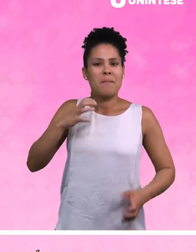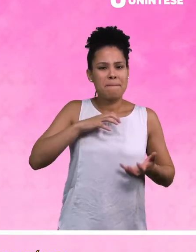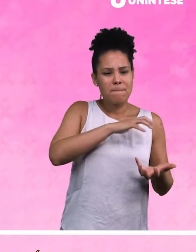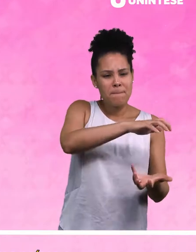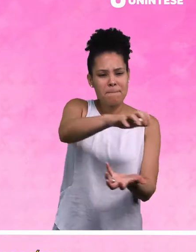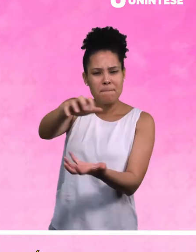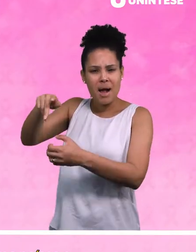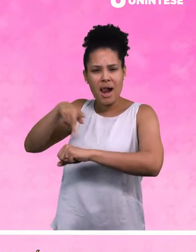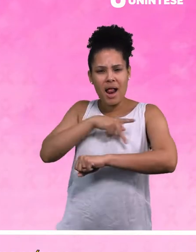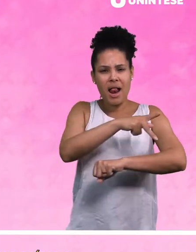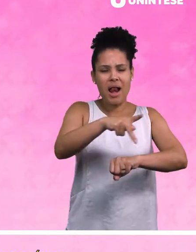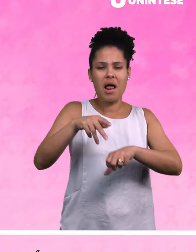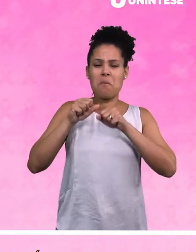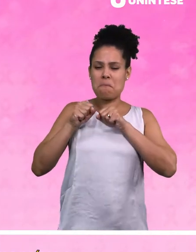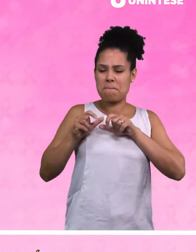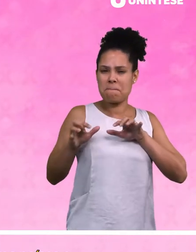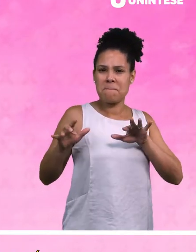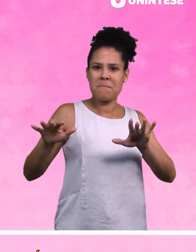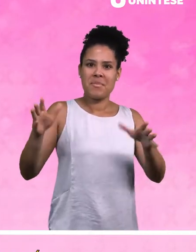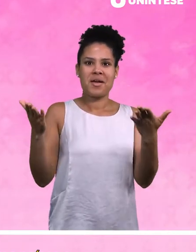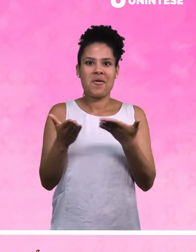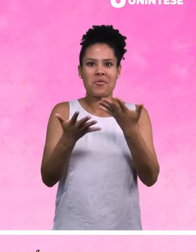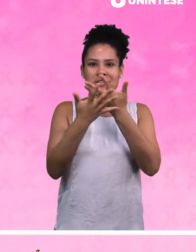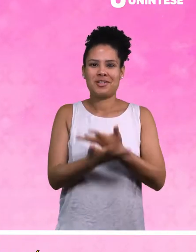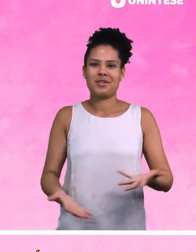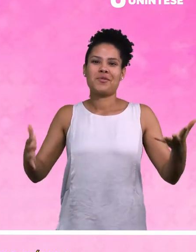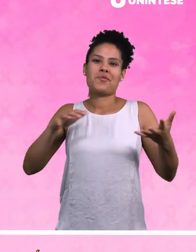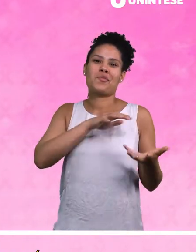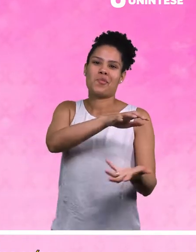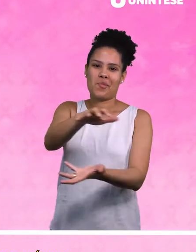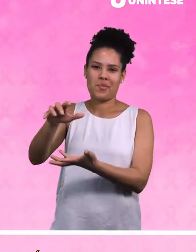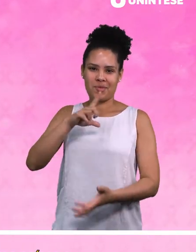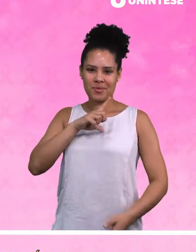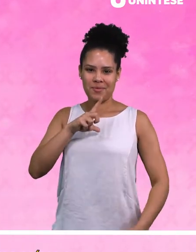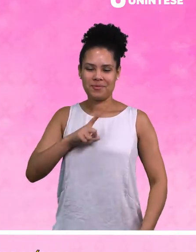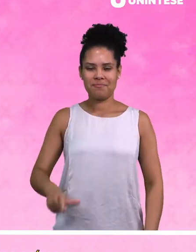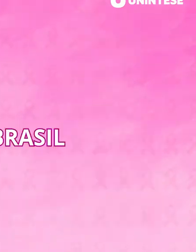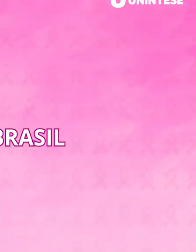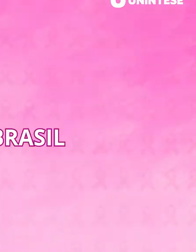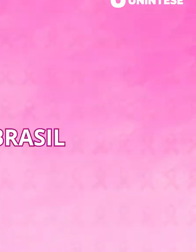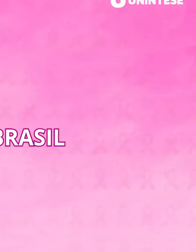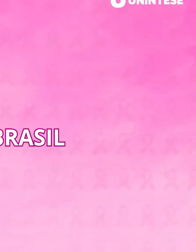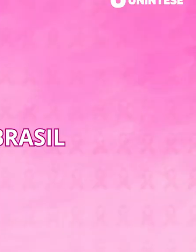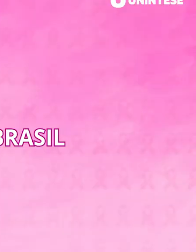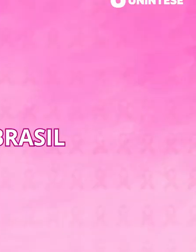se espalhou por outros países e hoje é celebrado em todo o mundo.